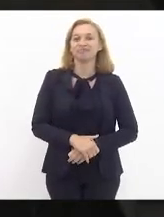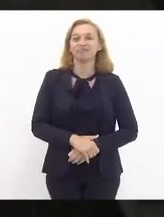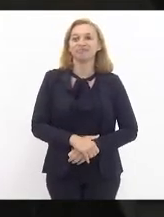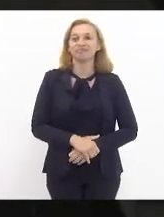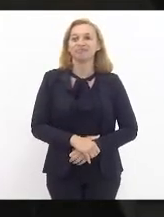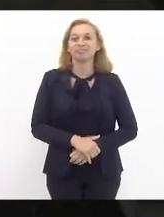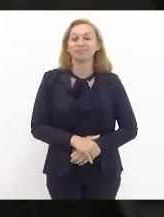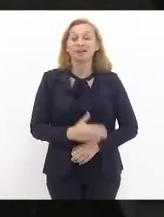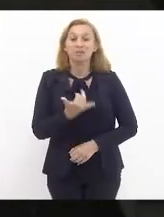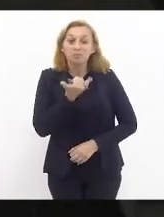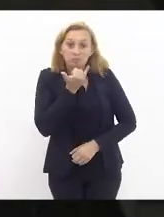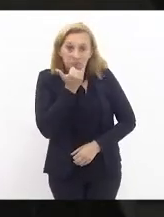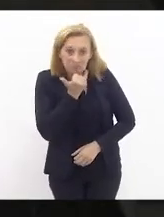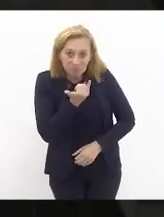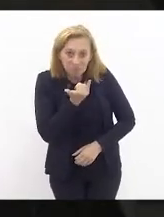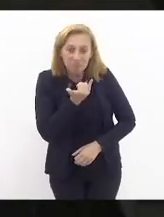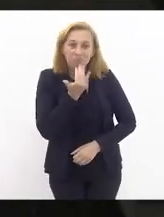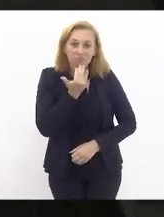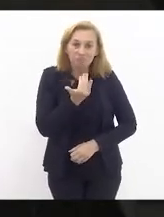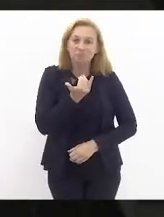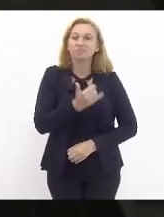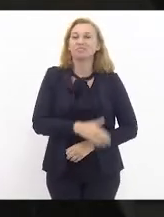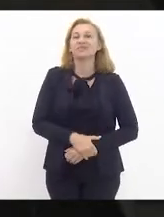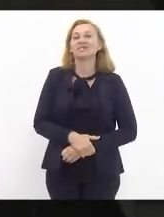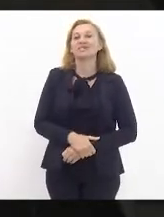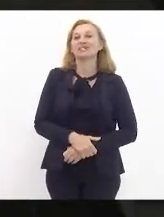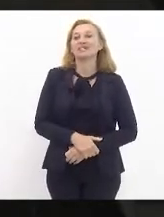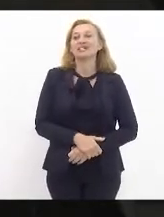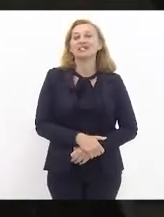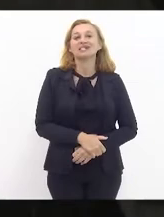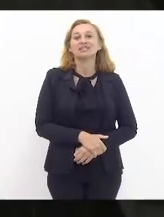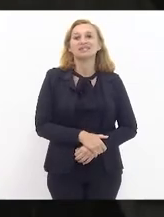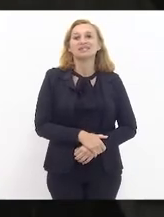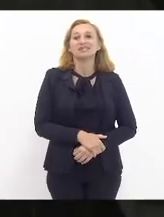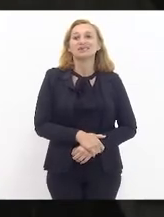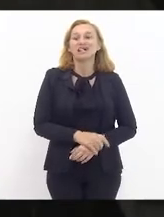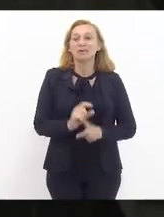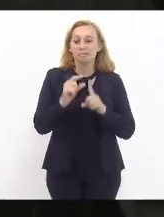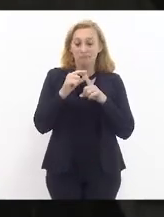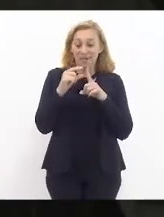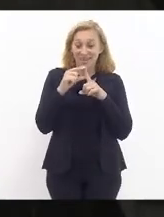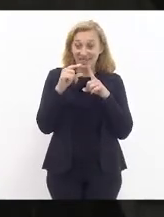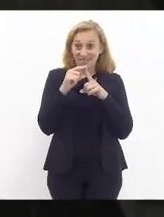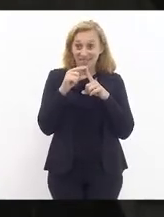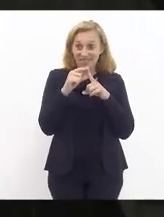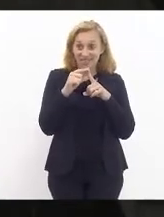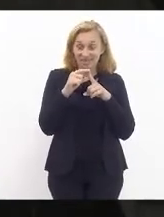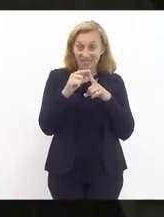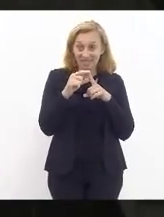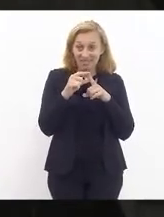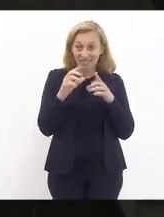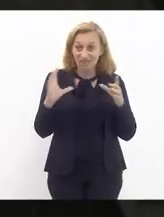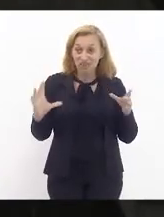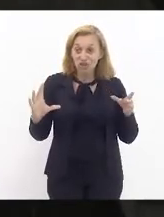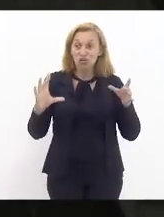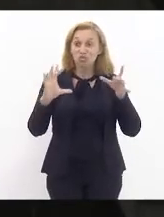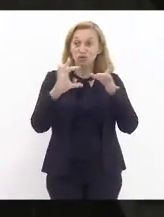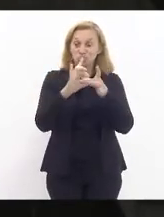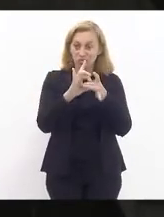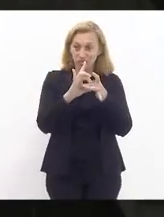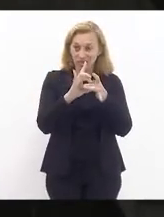está pedindo as desculpas, que é a pronúncia das juntas de revisão